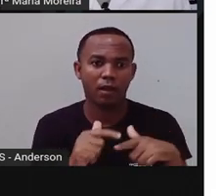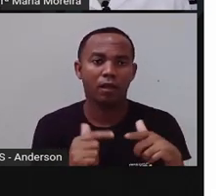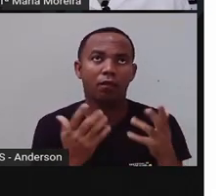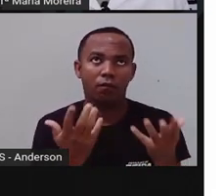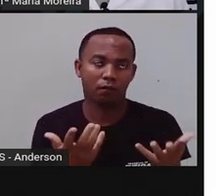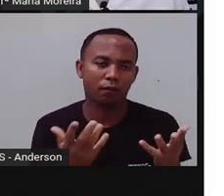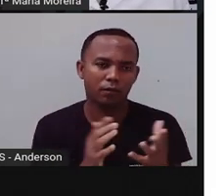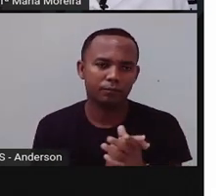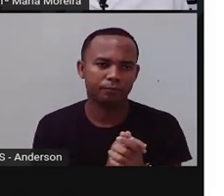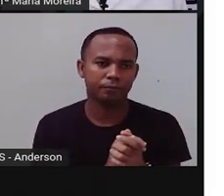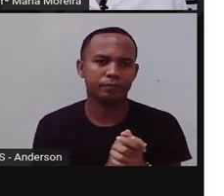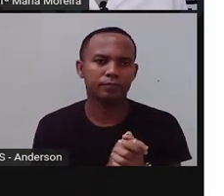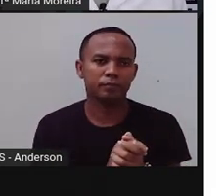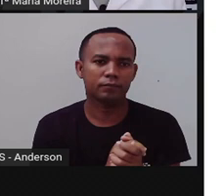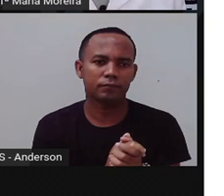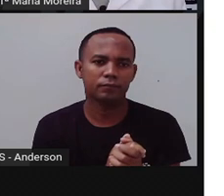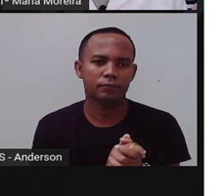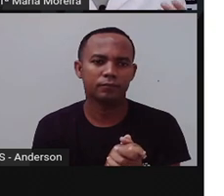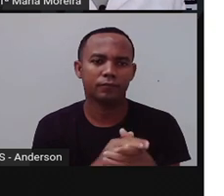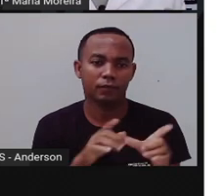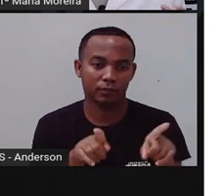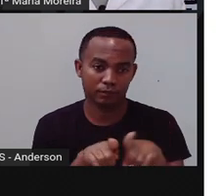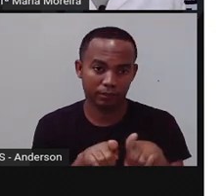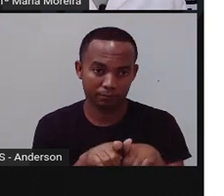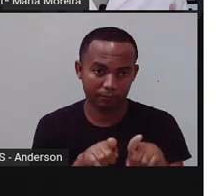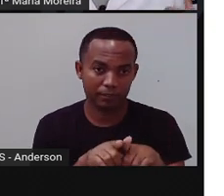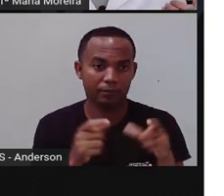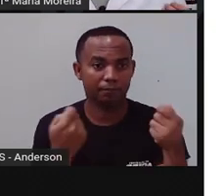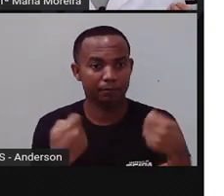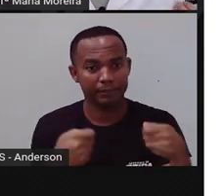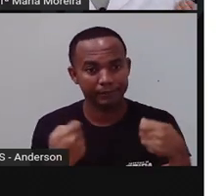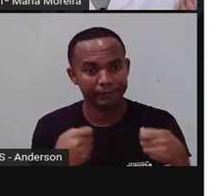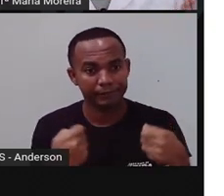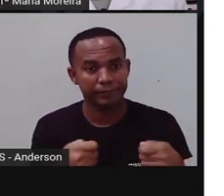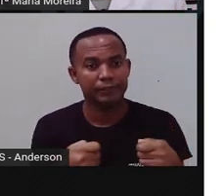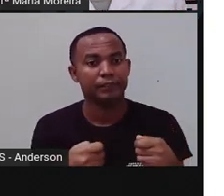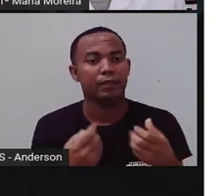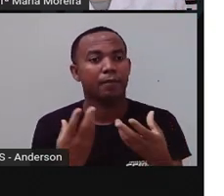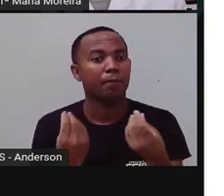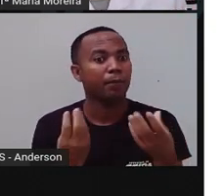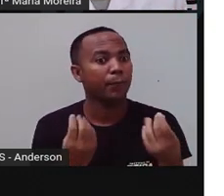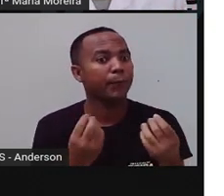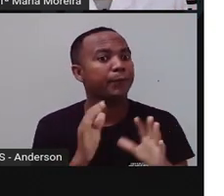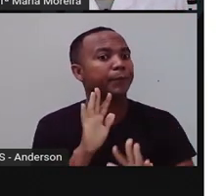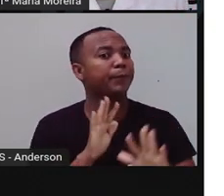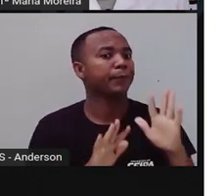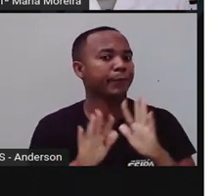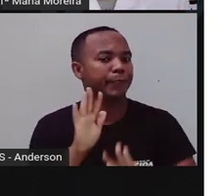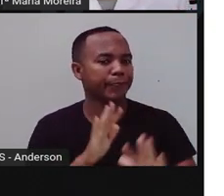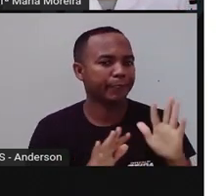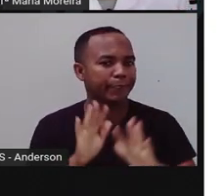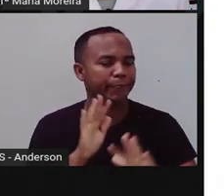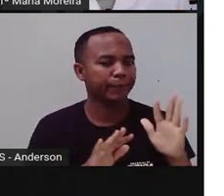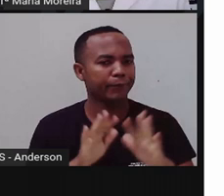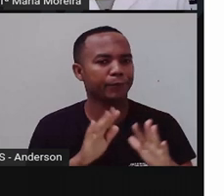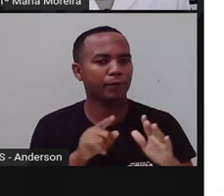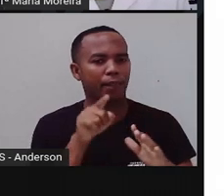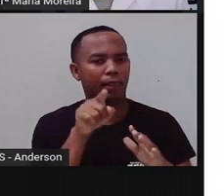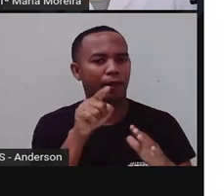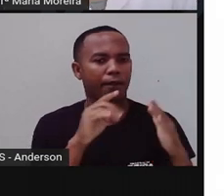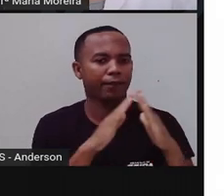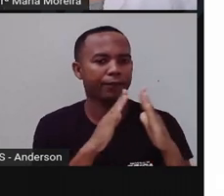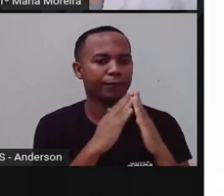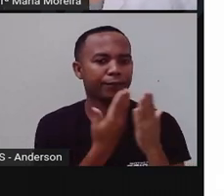Bom, então, por isso que a gente precisa ter o quê? Muito cuidado com a nossa escola.